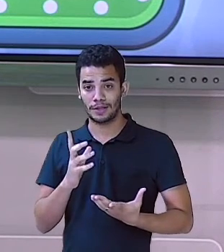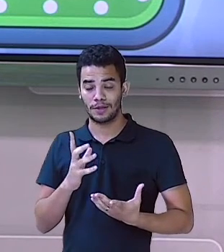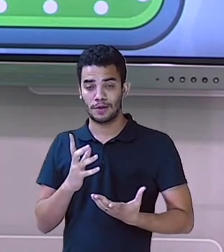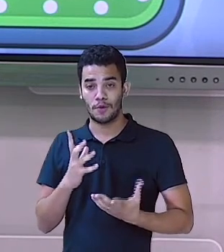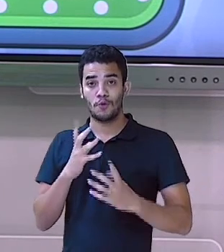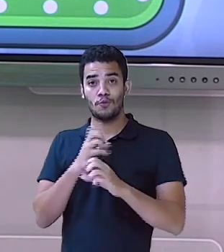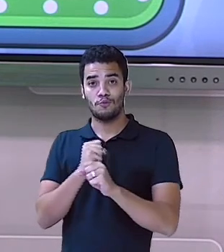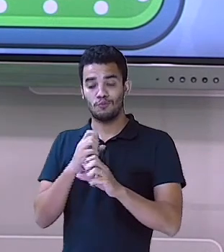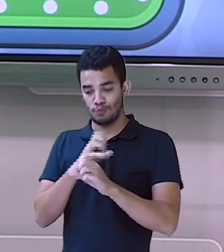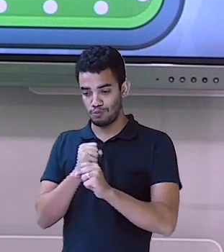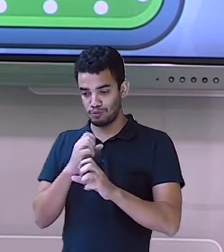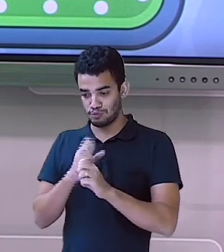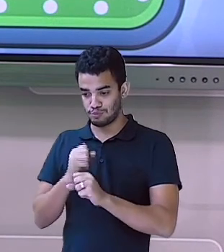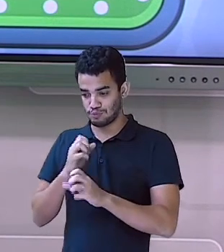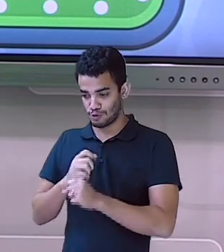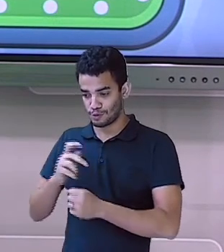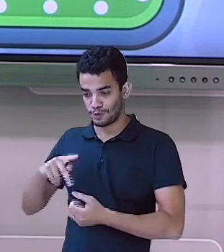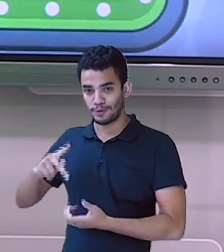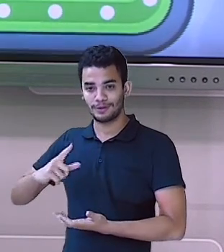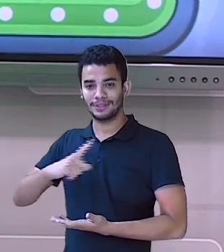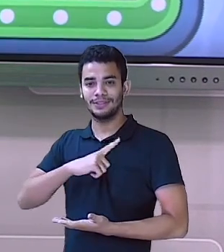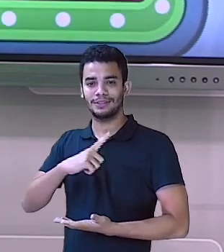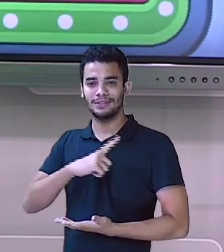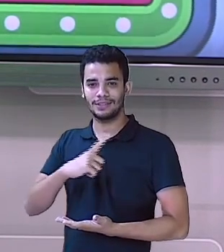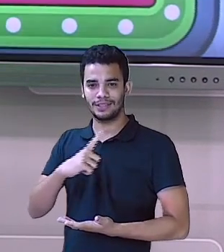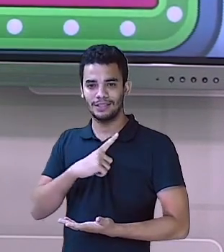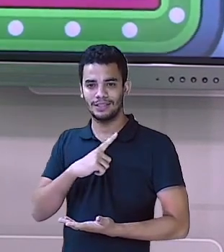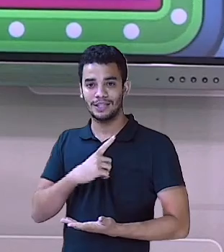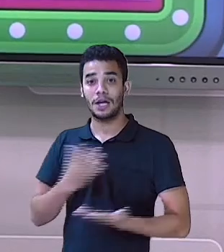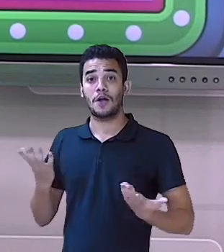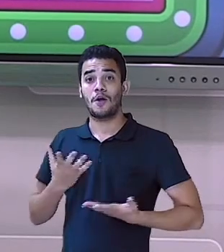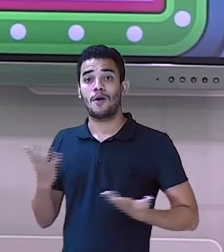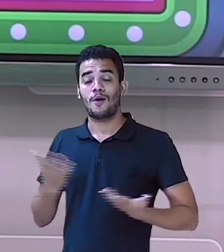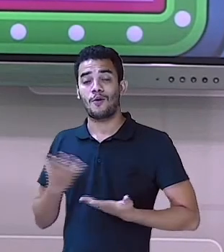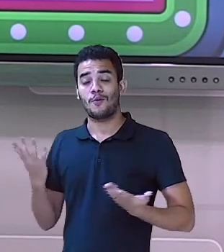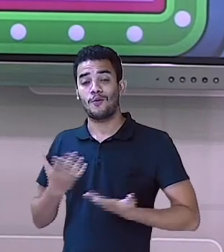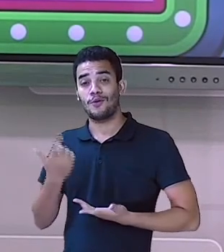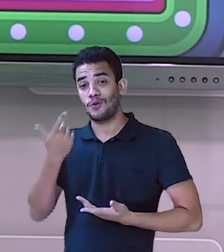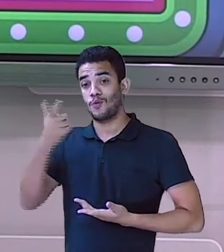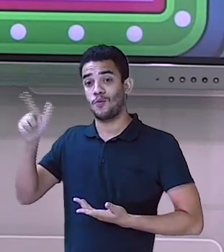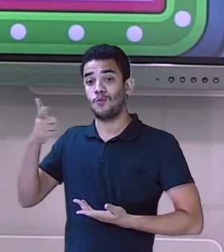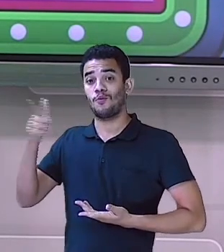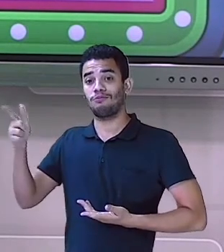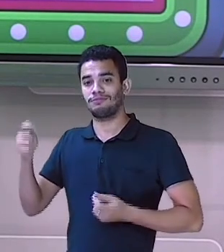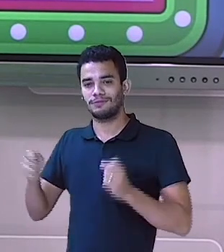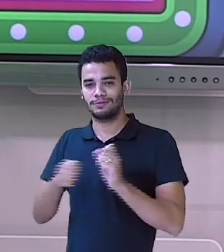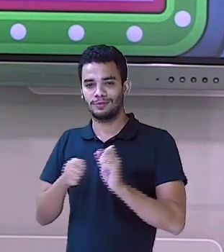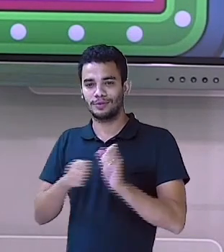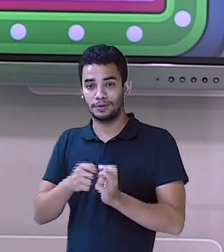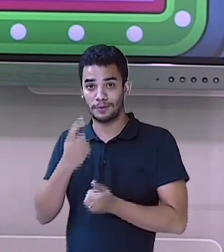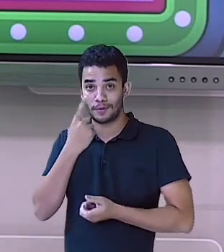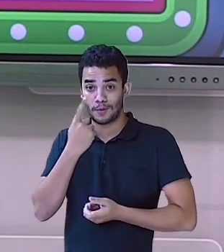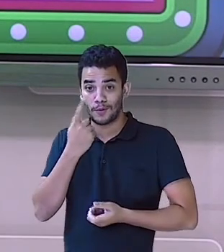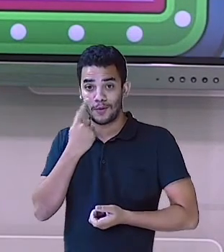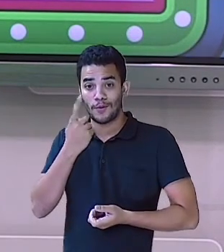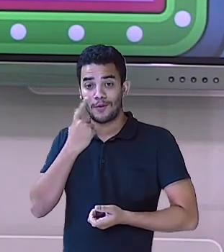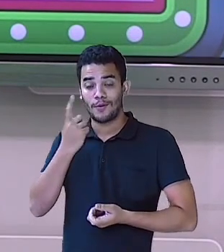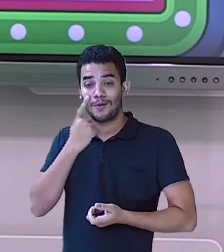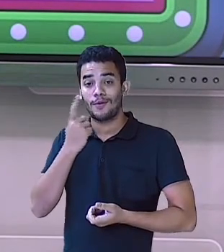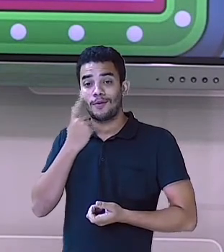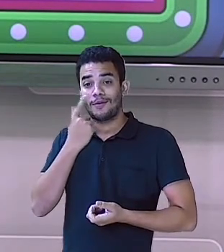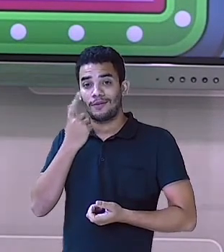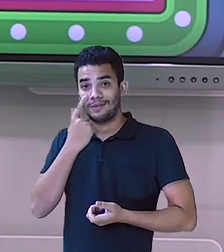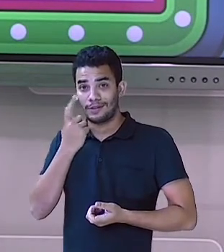fazer. 373. Isso. Ah, tem a rodada bônus. Hum, me ajudem aqui, hein?